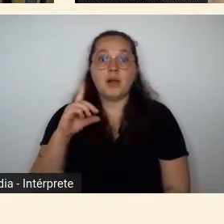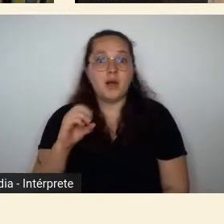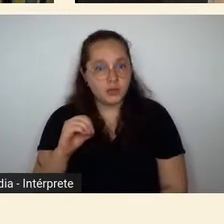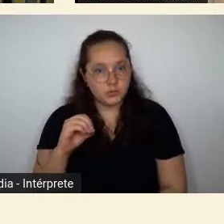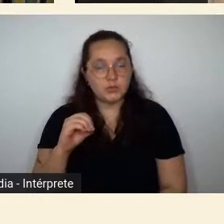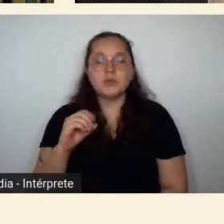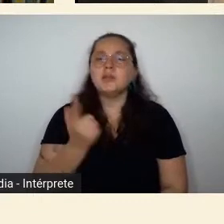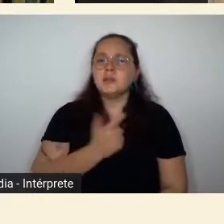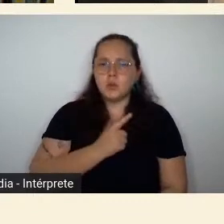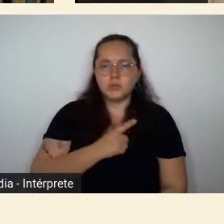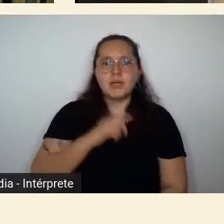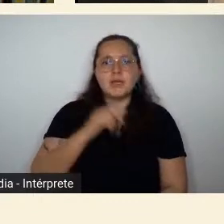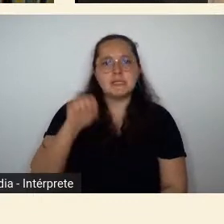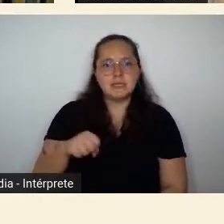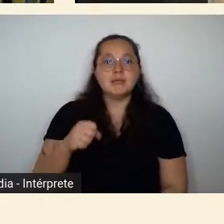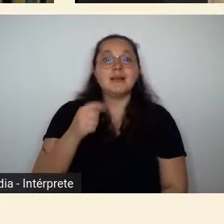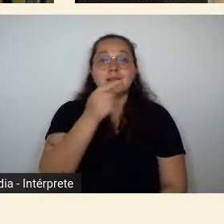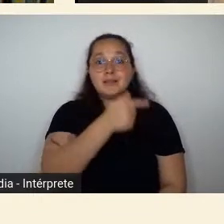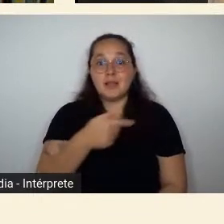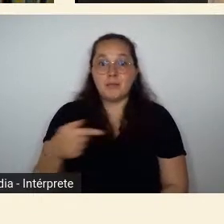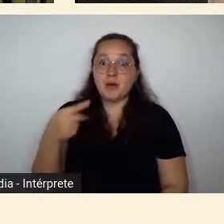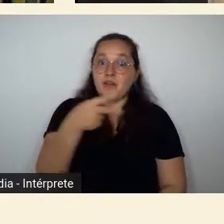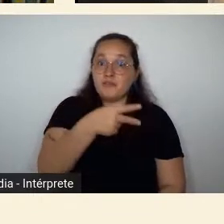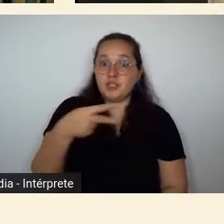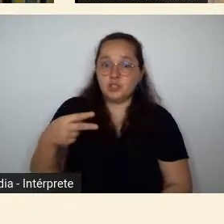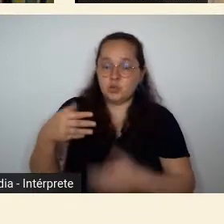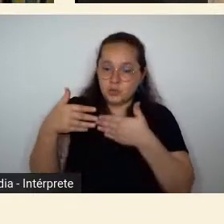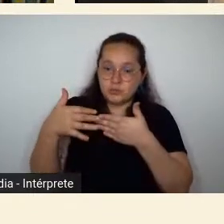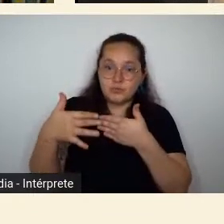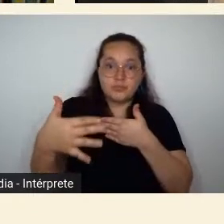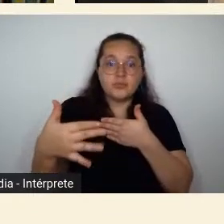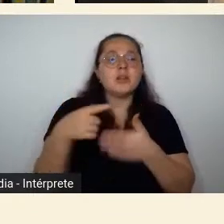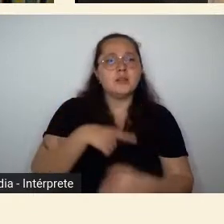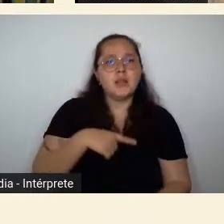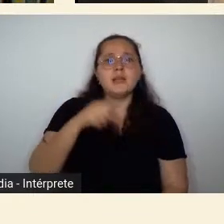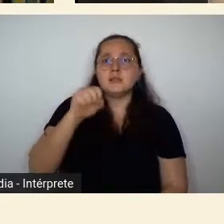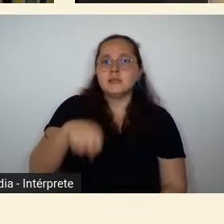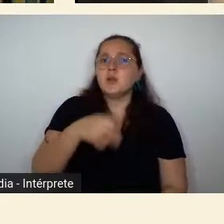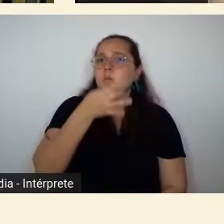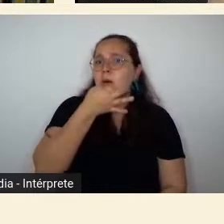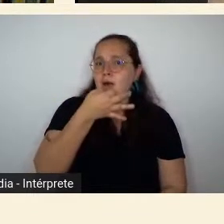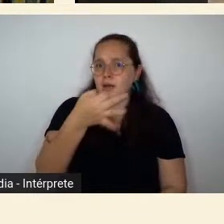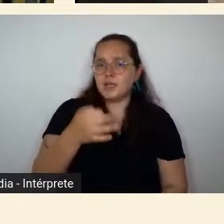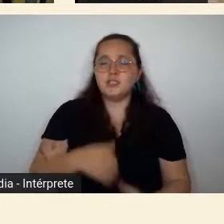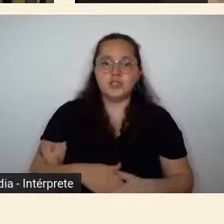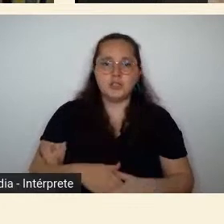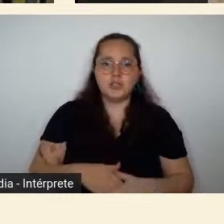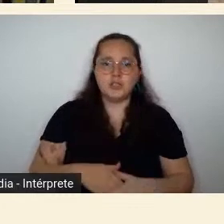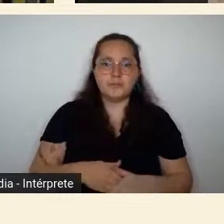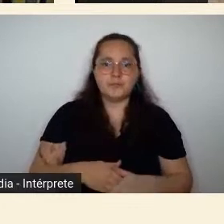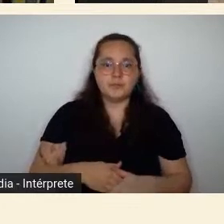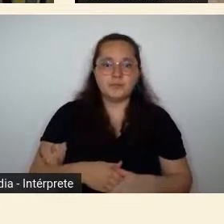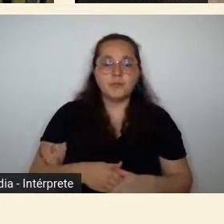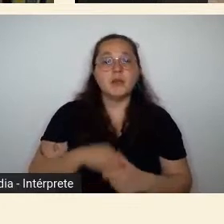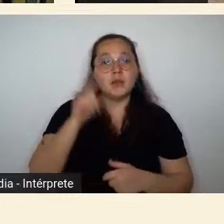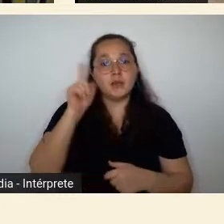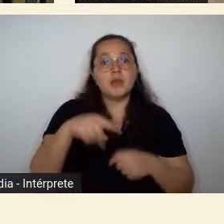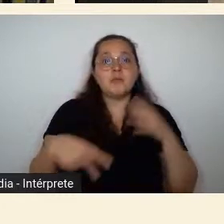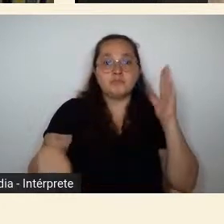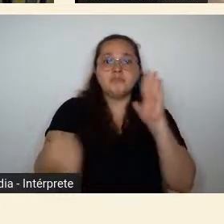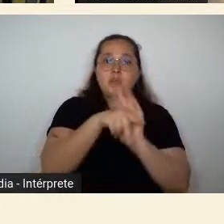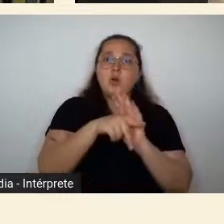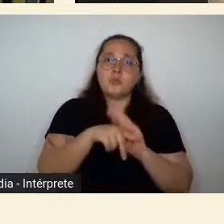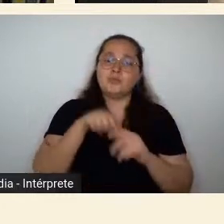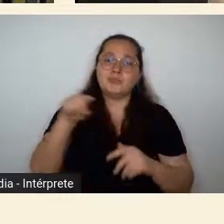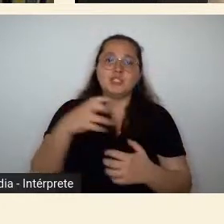-semana de 22 uma crítica ao caráter vamos usar esse termo de hoje da época também o caráter burguês e elitista daquele